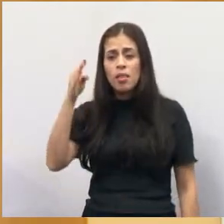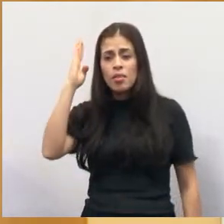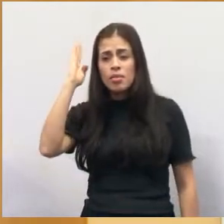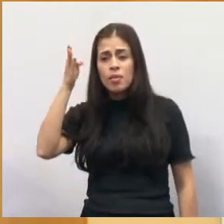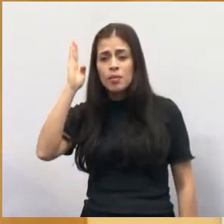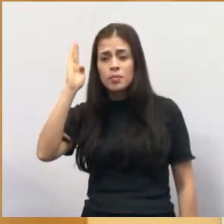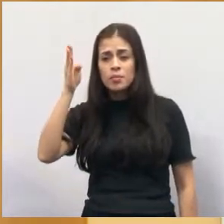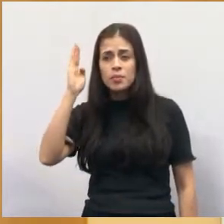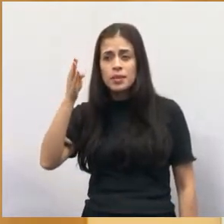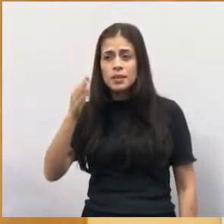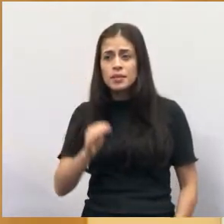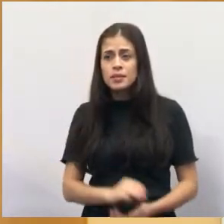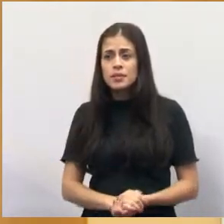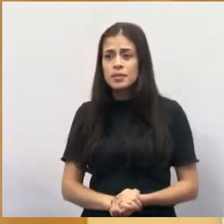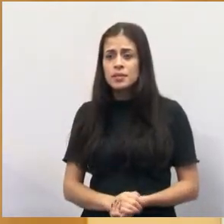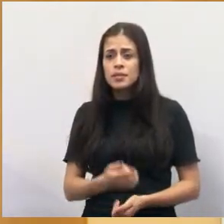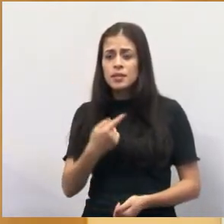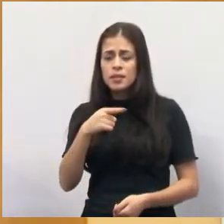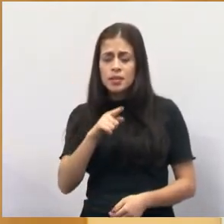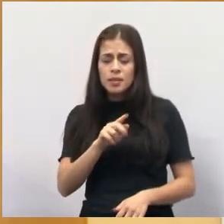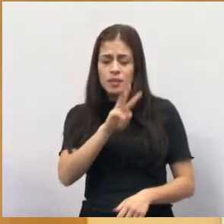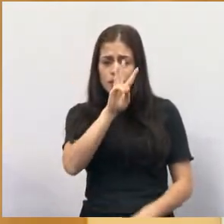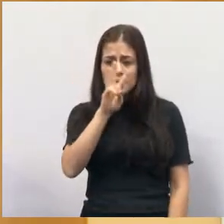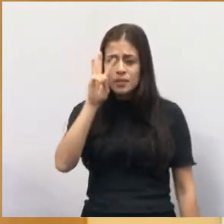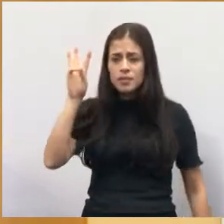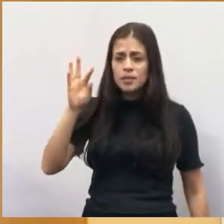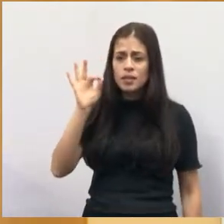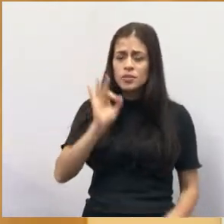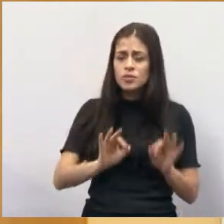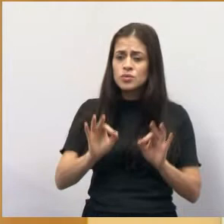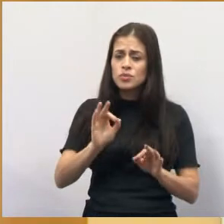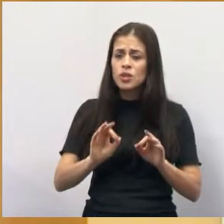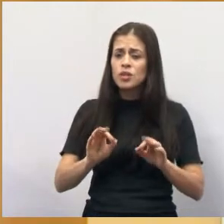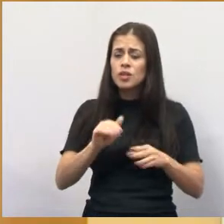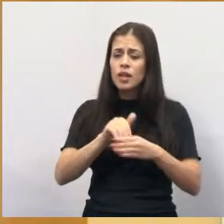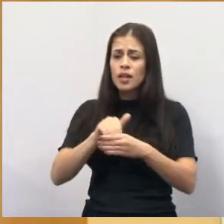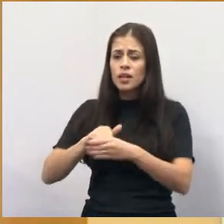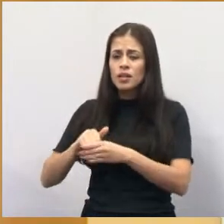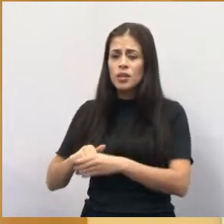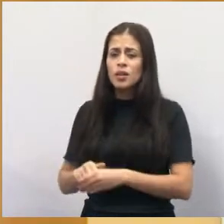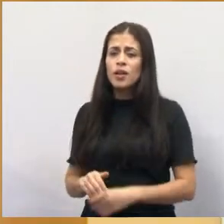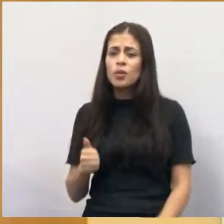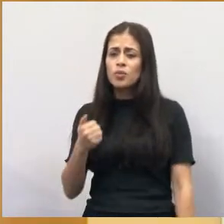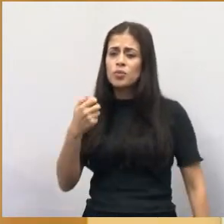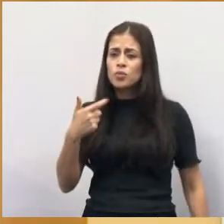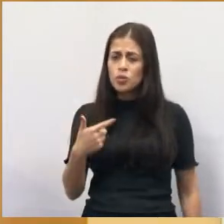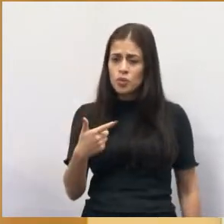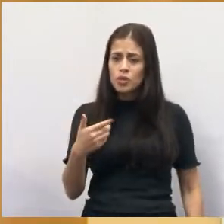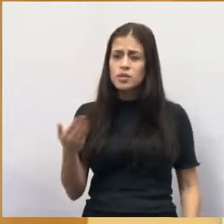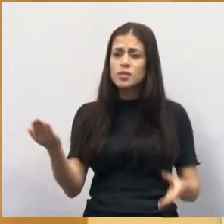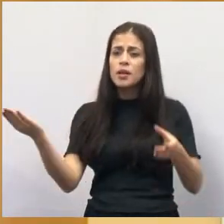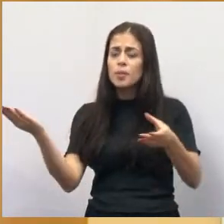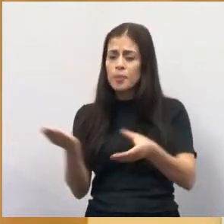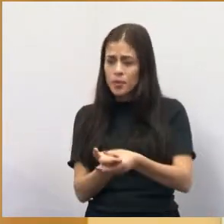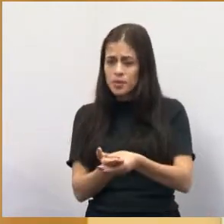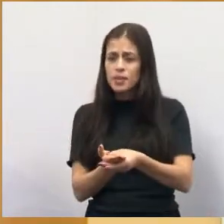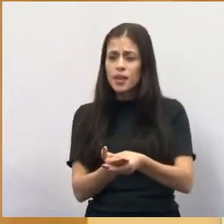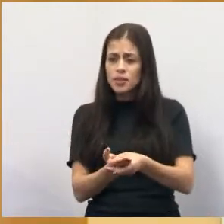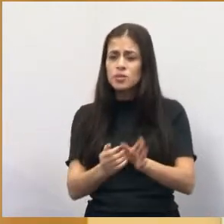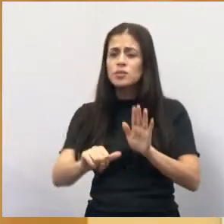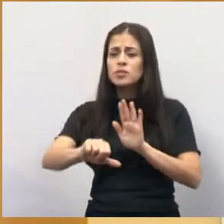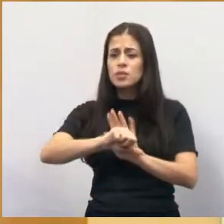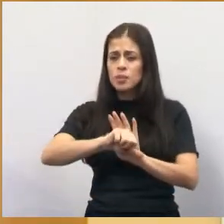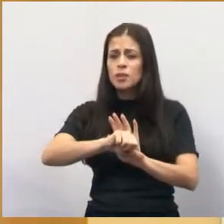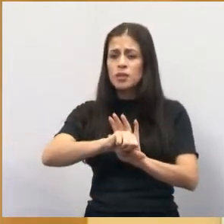Entrei aqui no site da Justiça Eleitoral, são 12 processos criminais, tem 12, 12